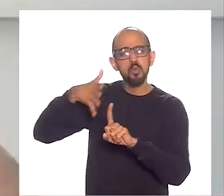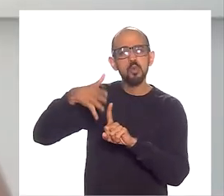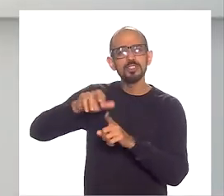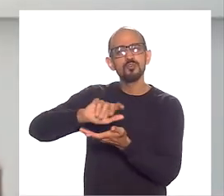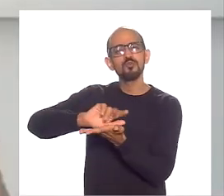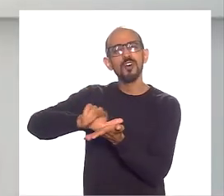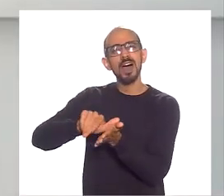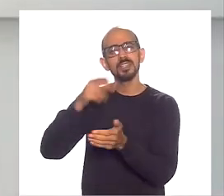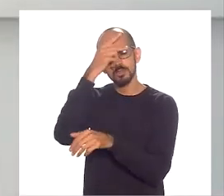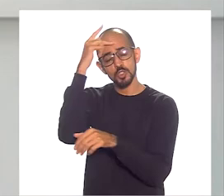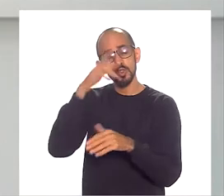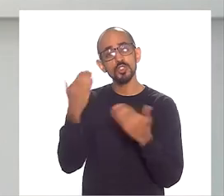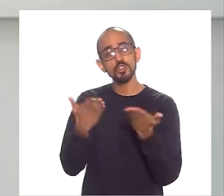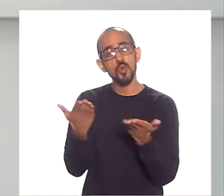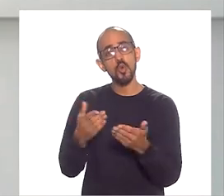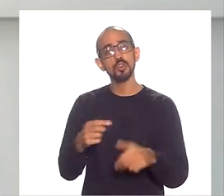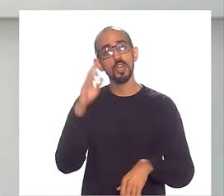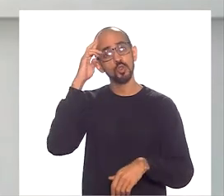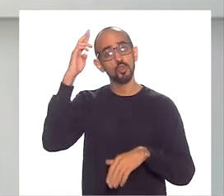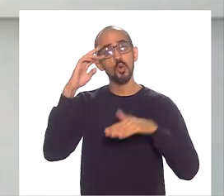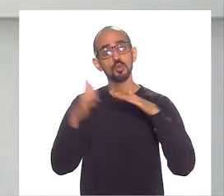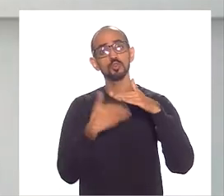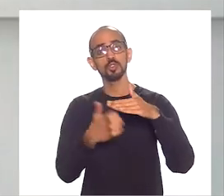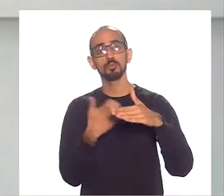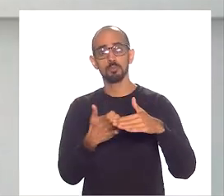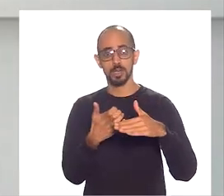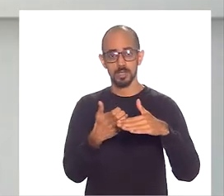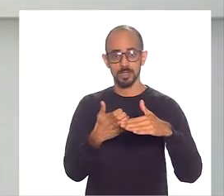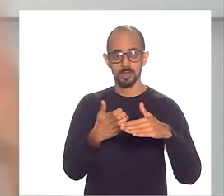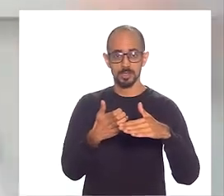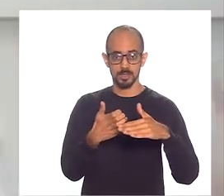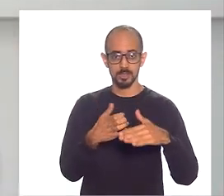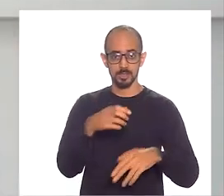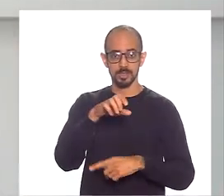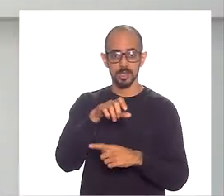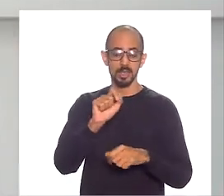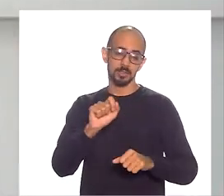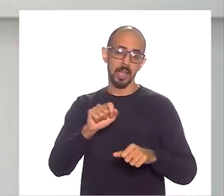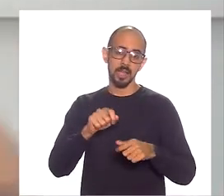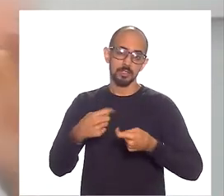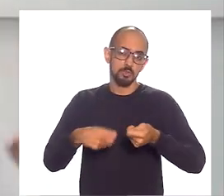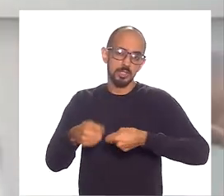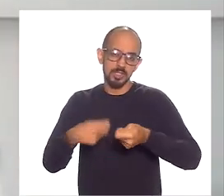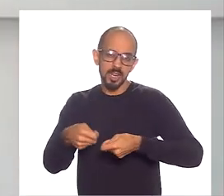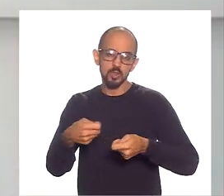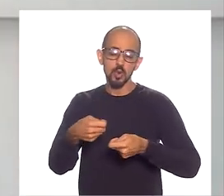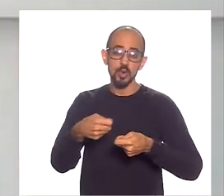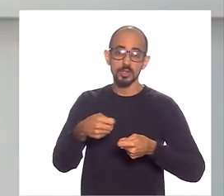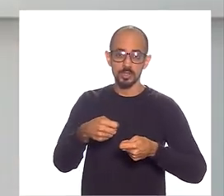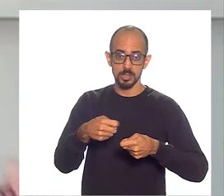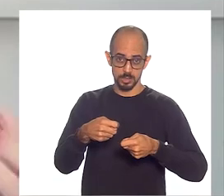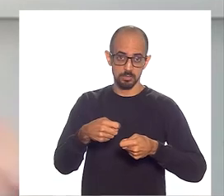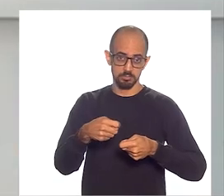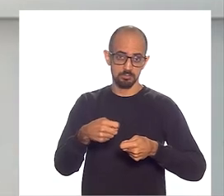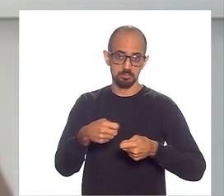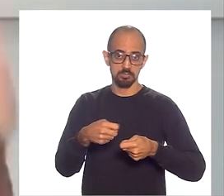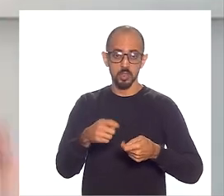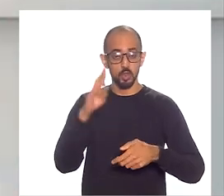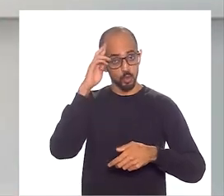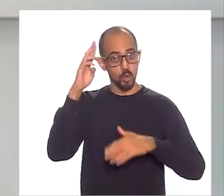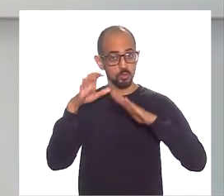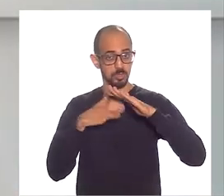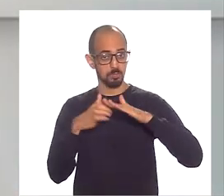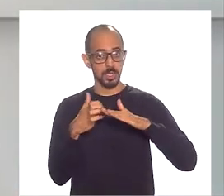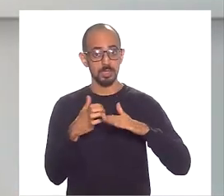hoje, que hoje se tornaram empreendedores ou empreendedoras, executivos ou executivas, empresários e empresárias, que estão